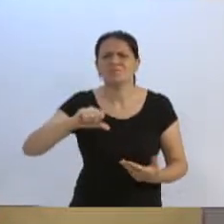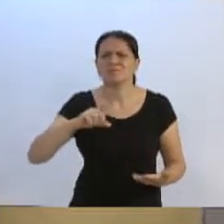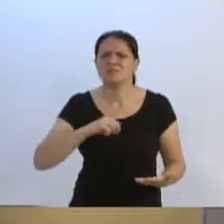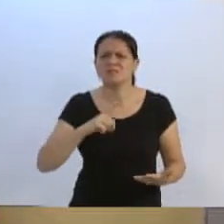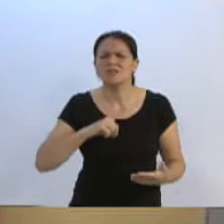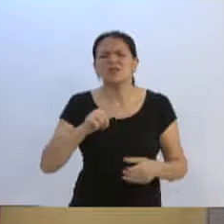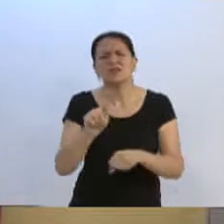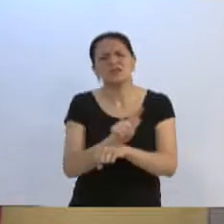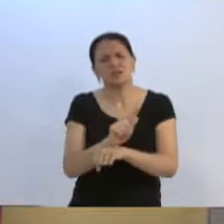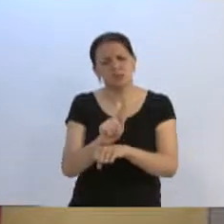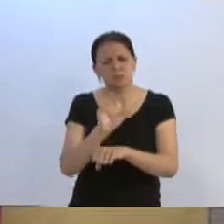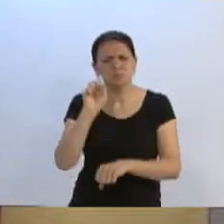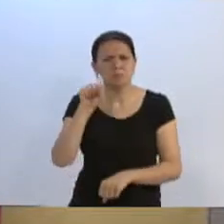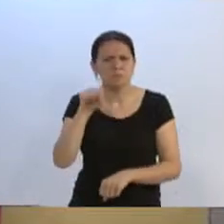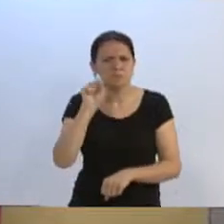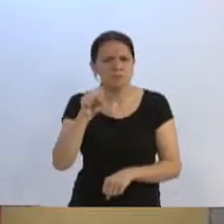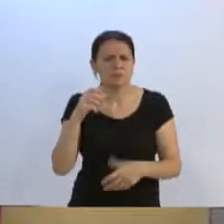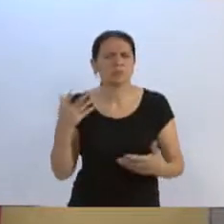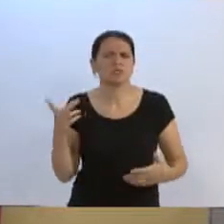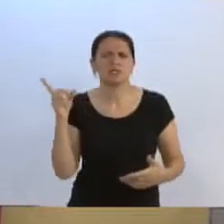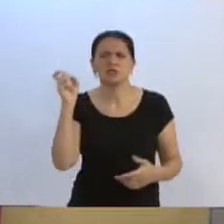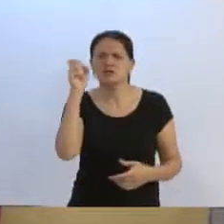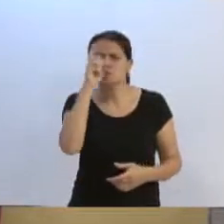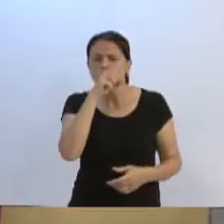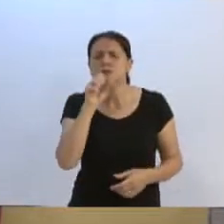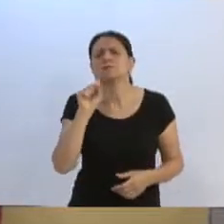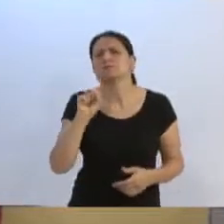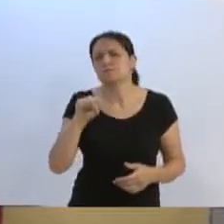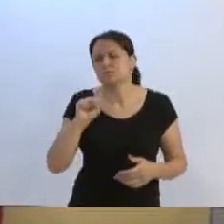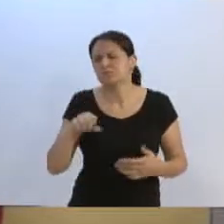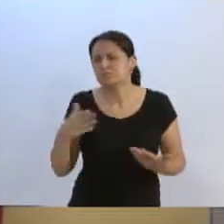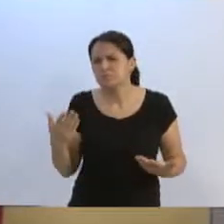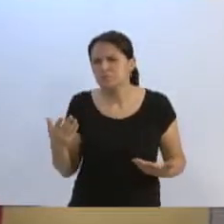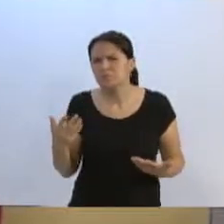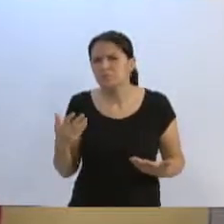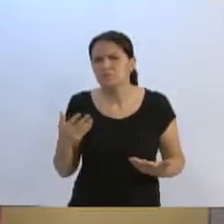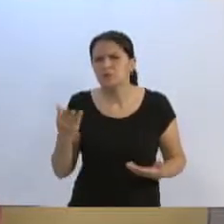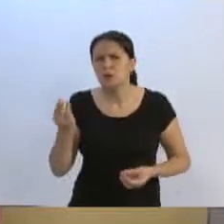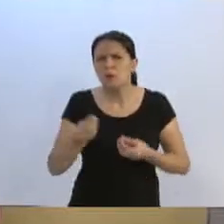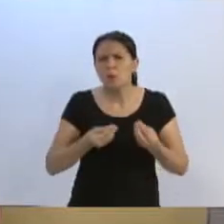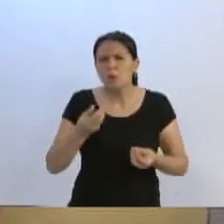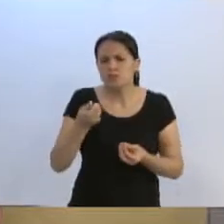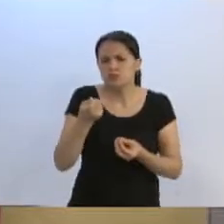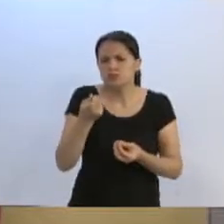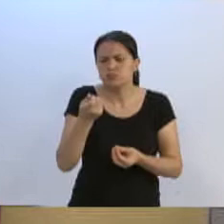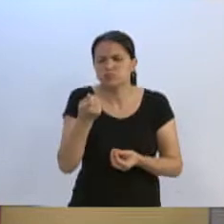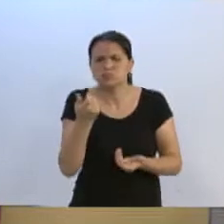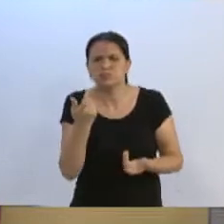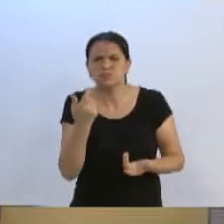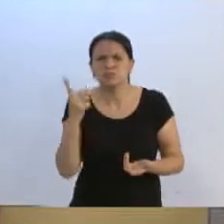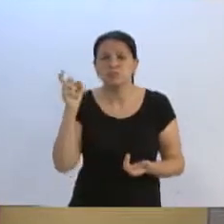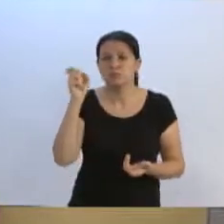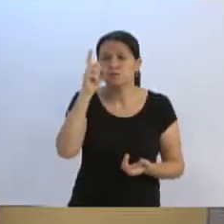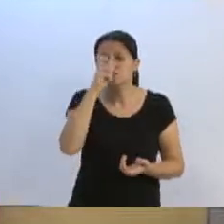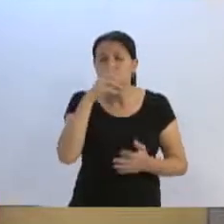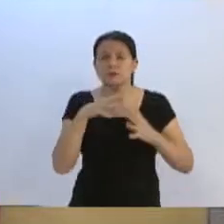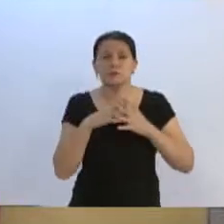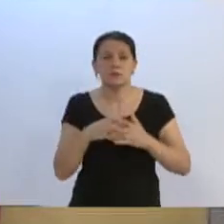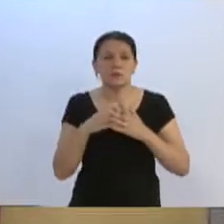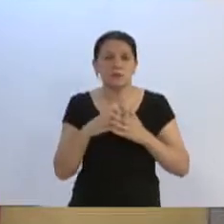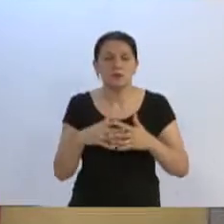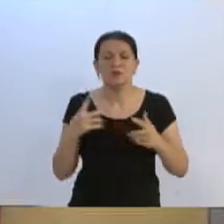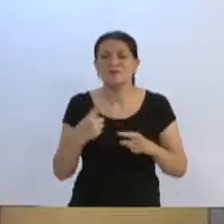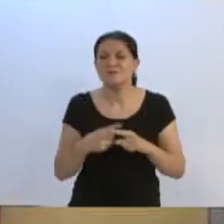gestão também, a dificuldade de gerir esta pasta, que é uma das mais difíceis e mais complicadas,